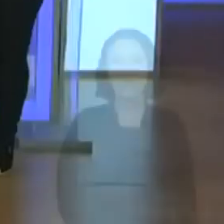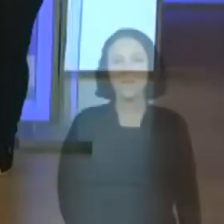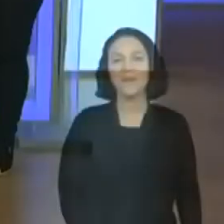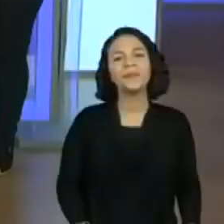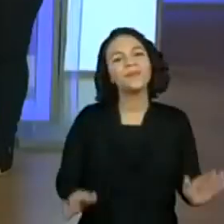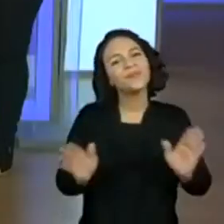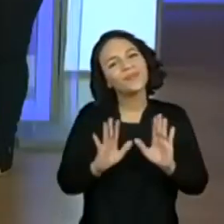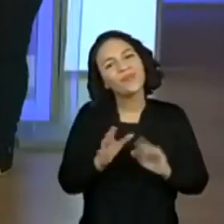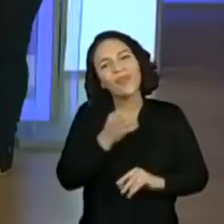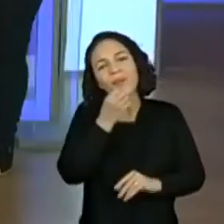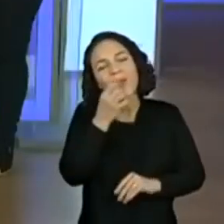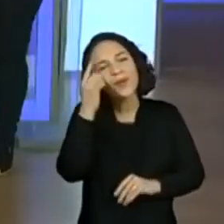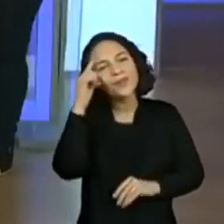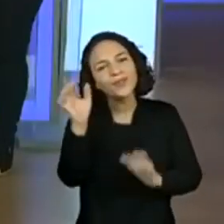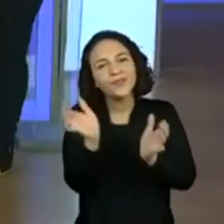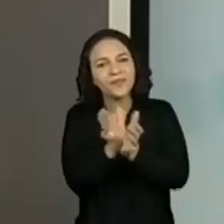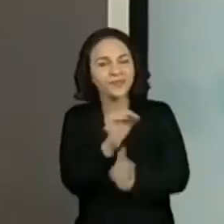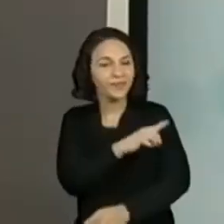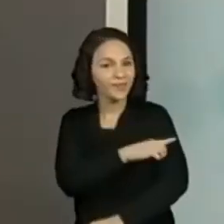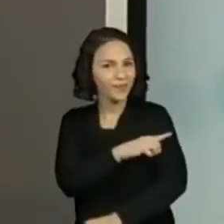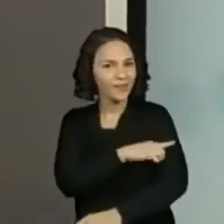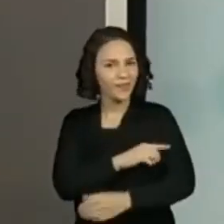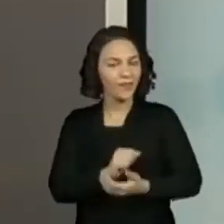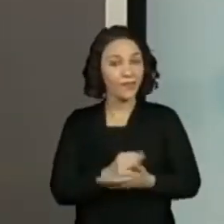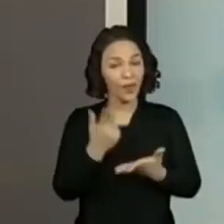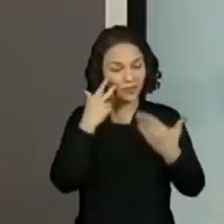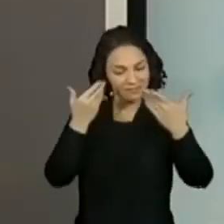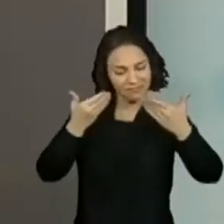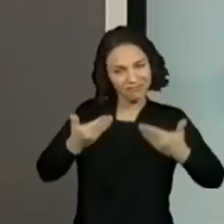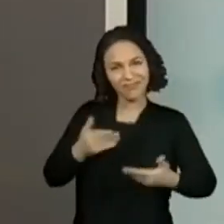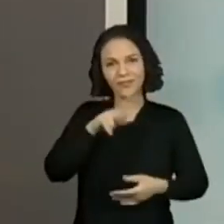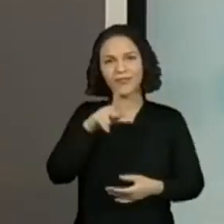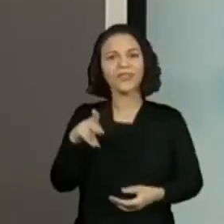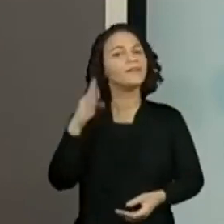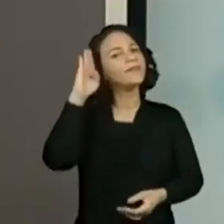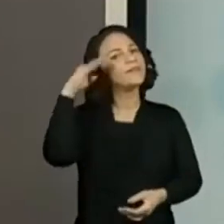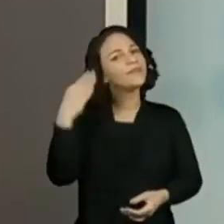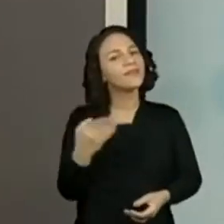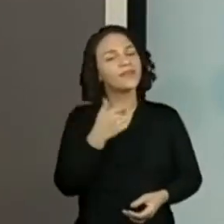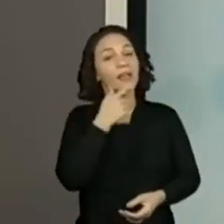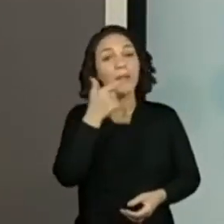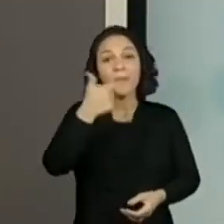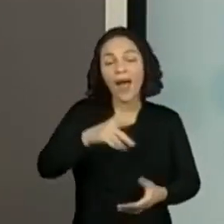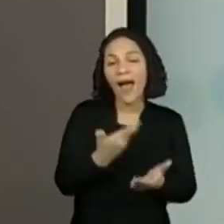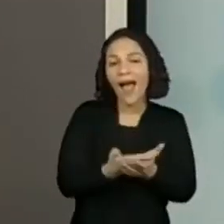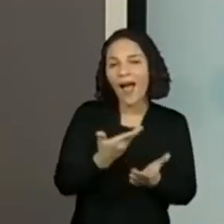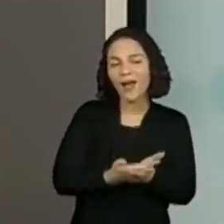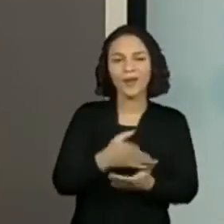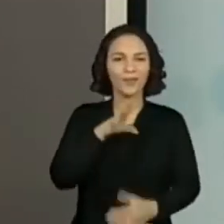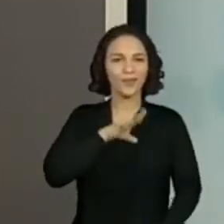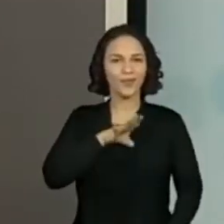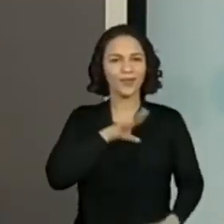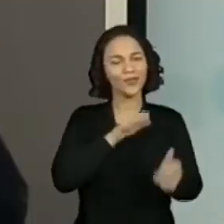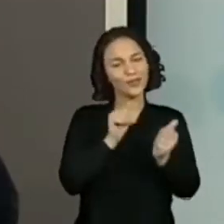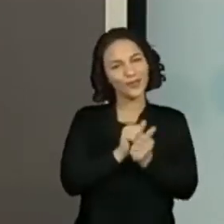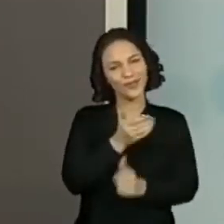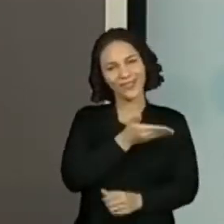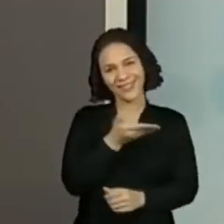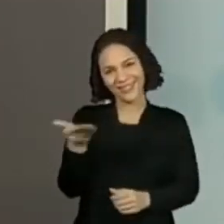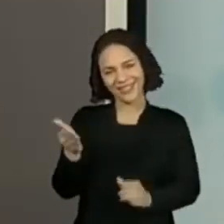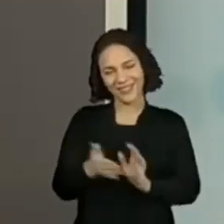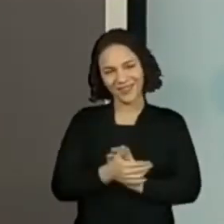Bom dia, turma do primeiro ano! Olha, professora Kelly, para mais um momento de uma aula de língua portuguesa com vocês.